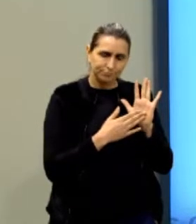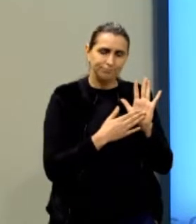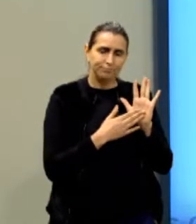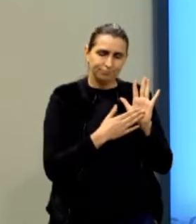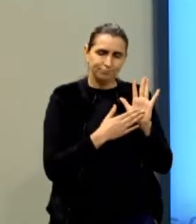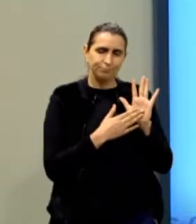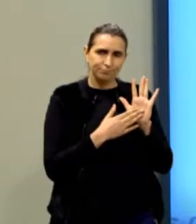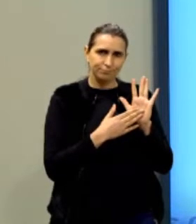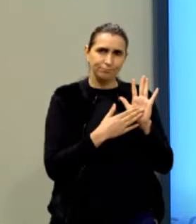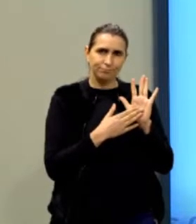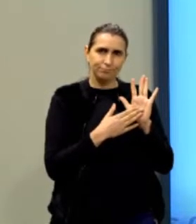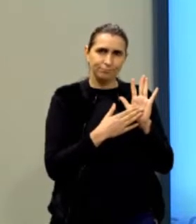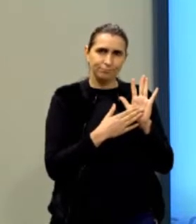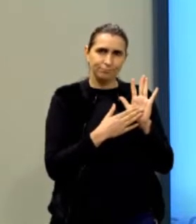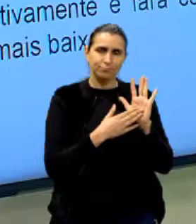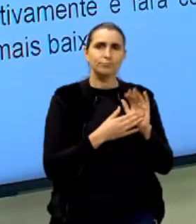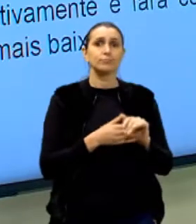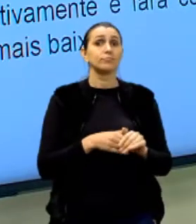seja,